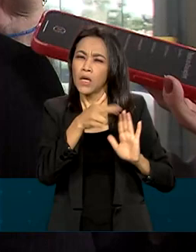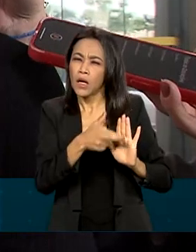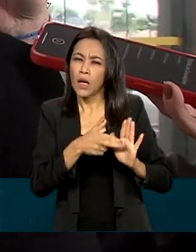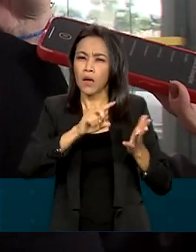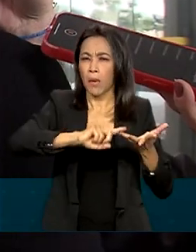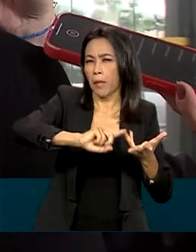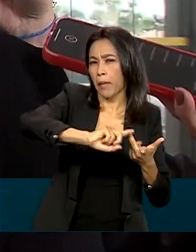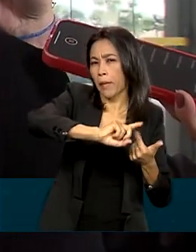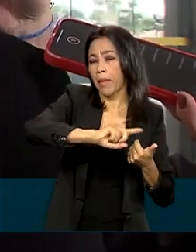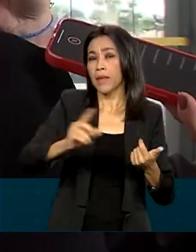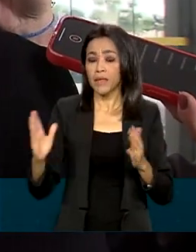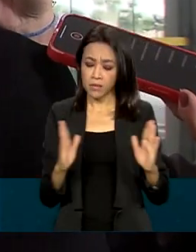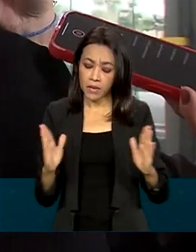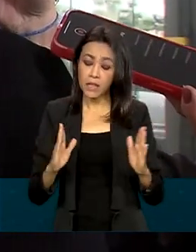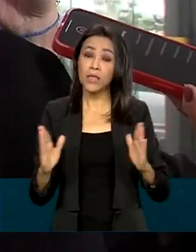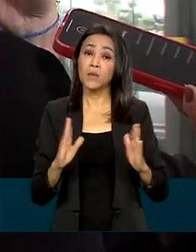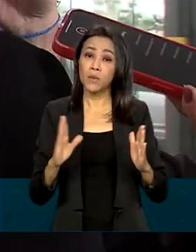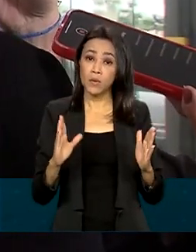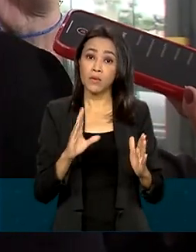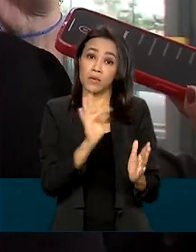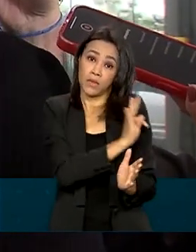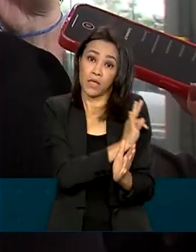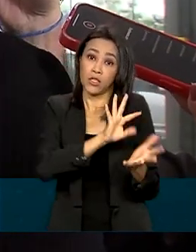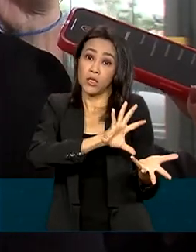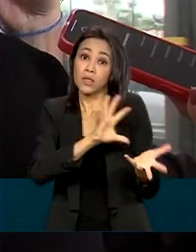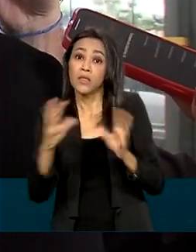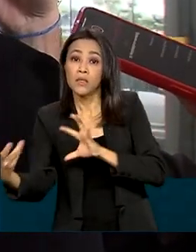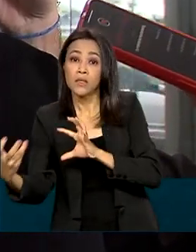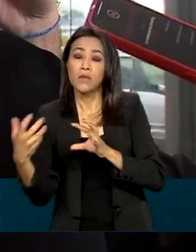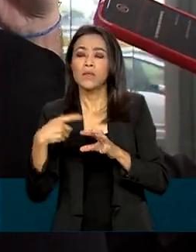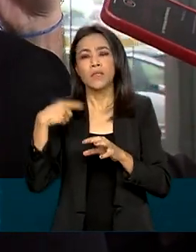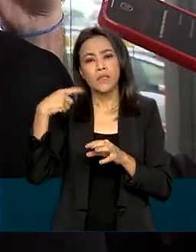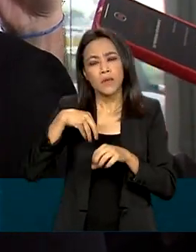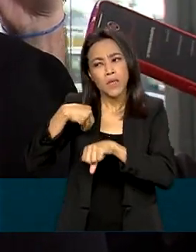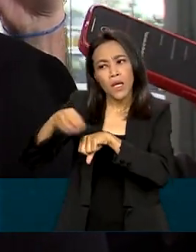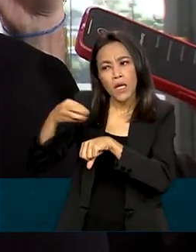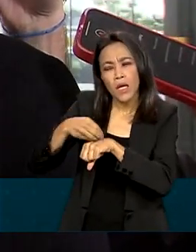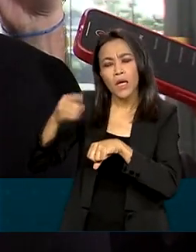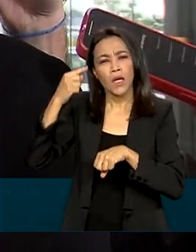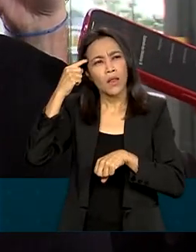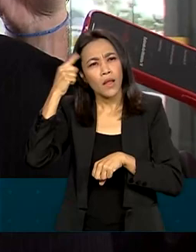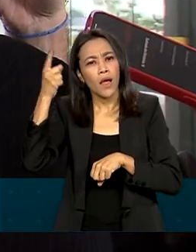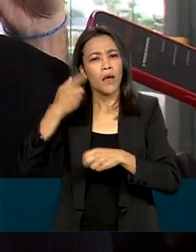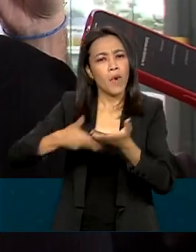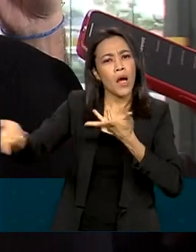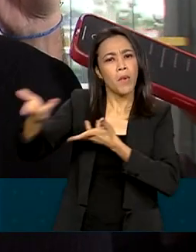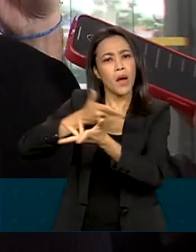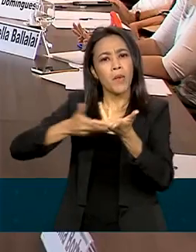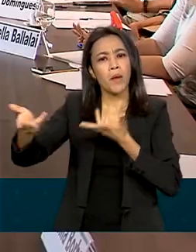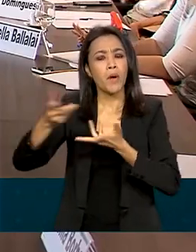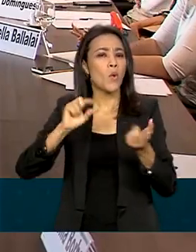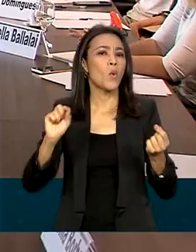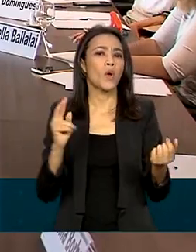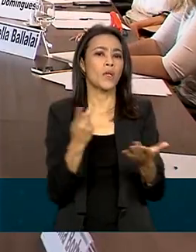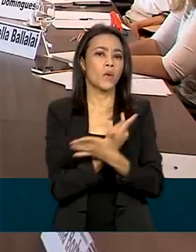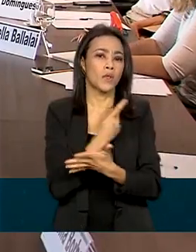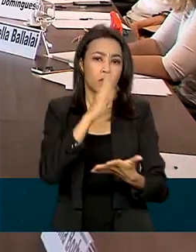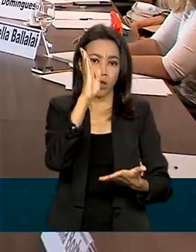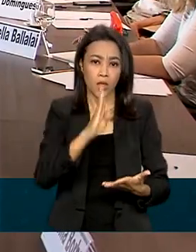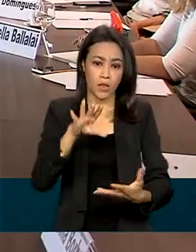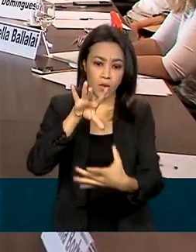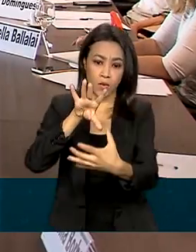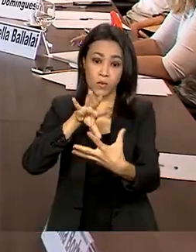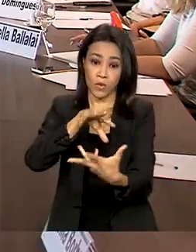operacional da transição e sempre trocando ideias sobre o cenário econômico do Brasil e do mundo. Na sede da